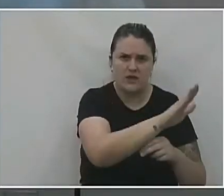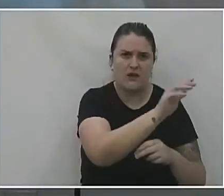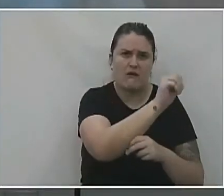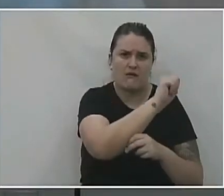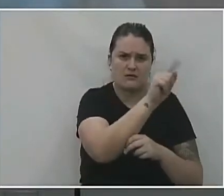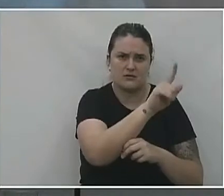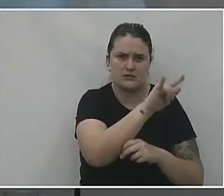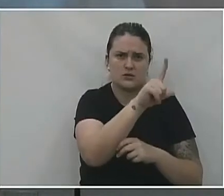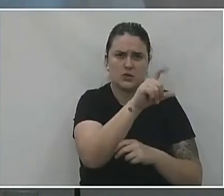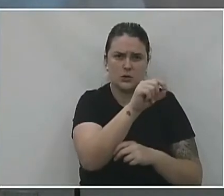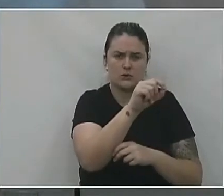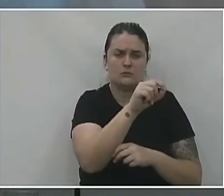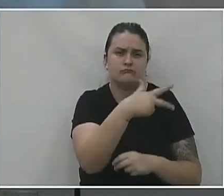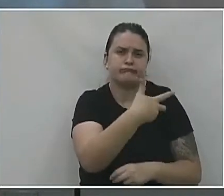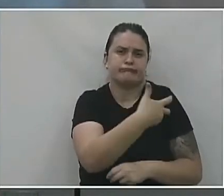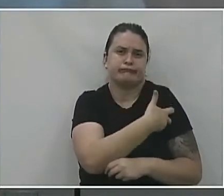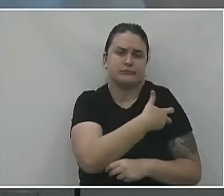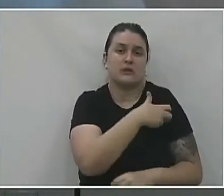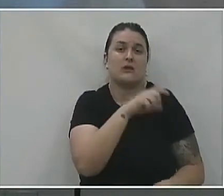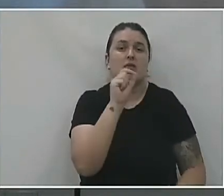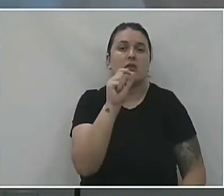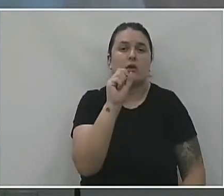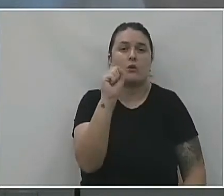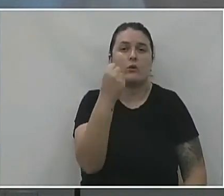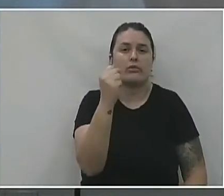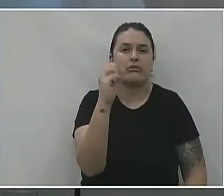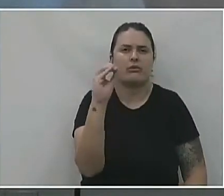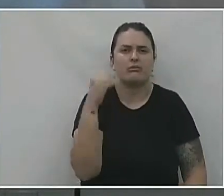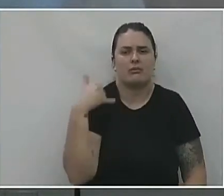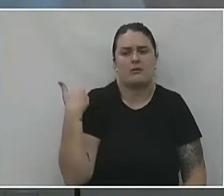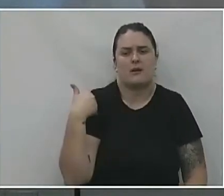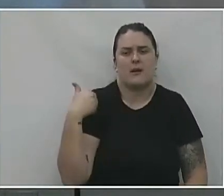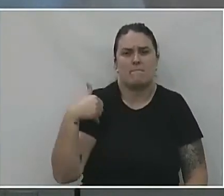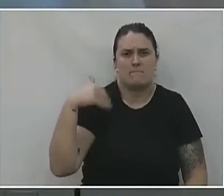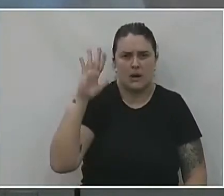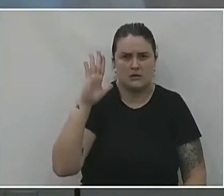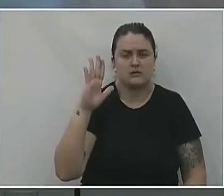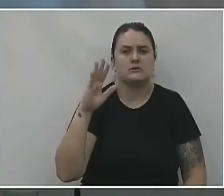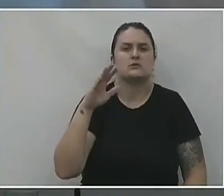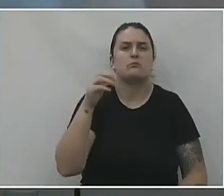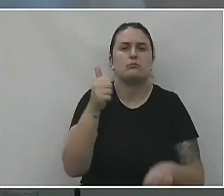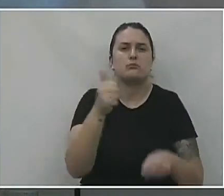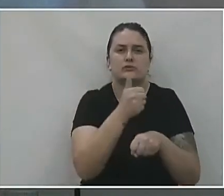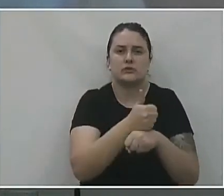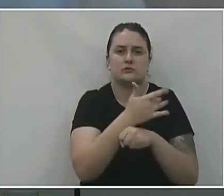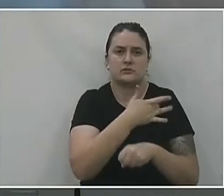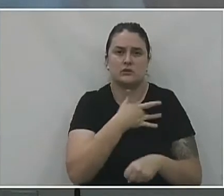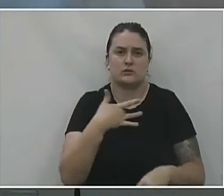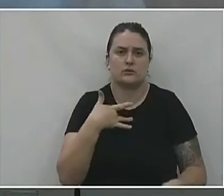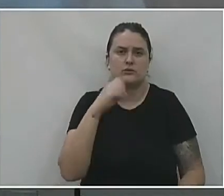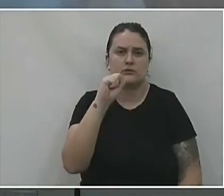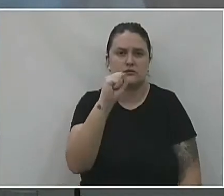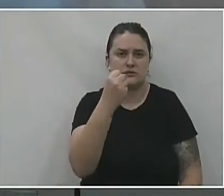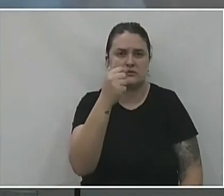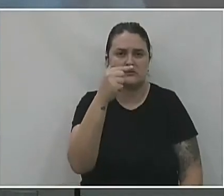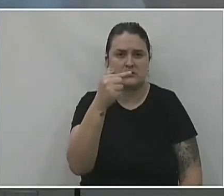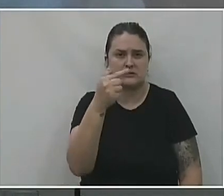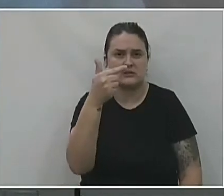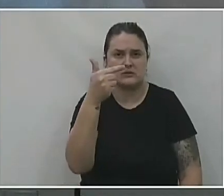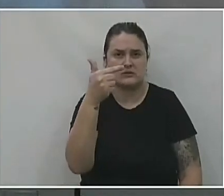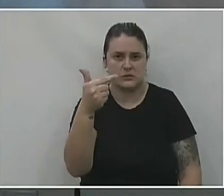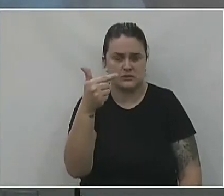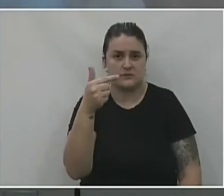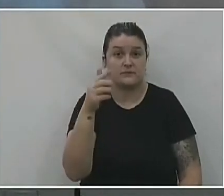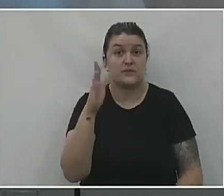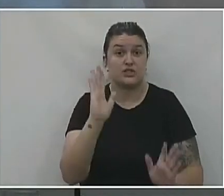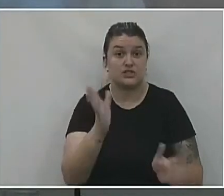Idosos de 80 anos ou mais, 736. E profissionais de saúde, 872. Lembrando que aqui